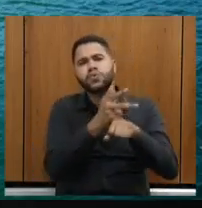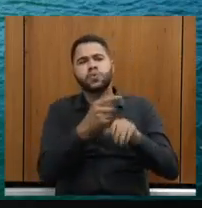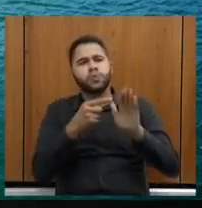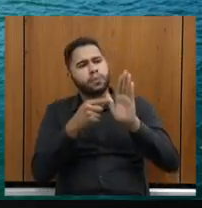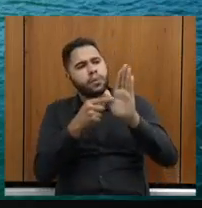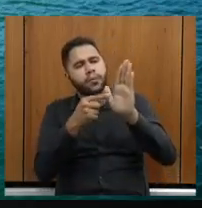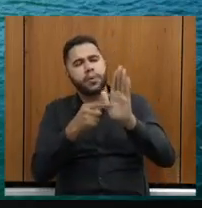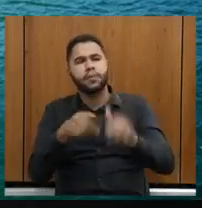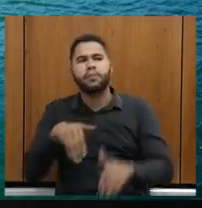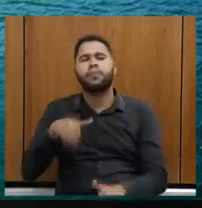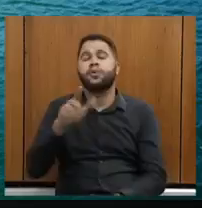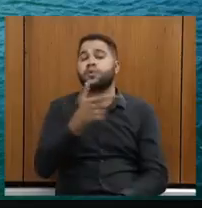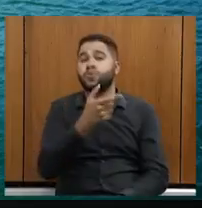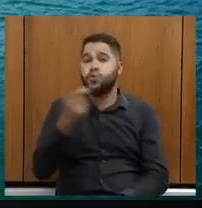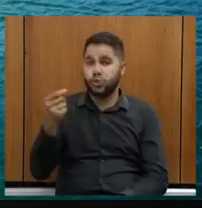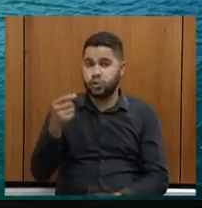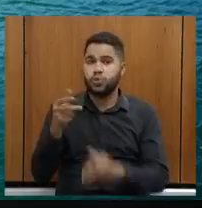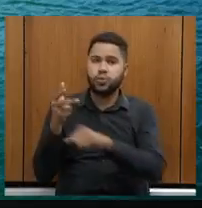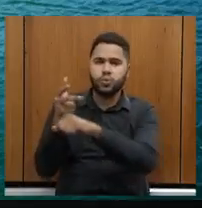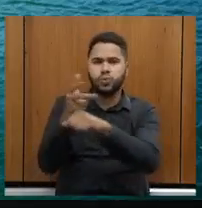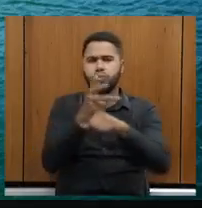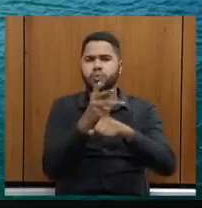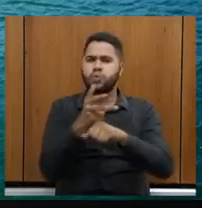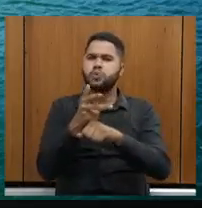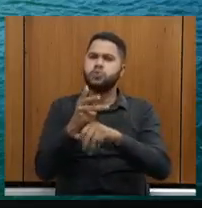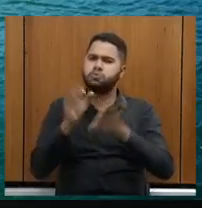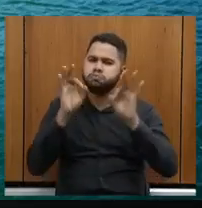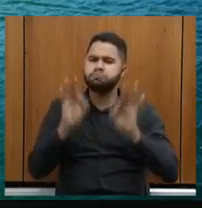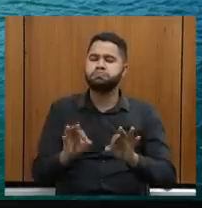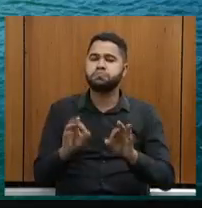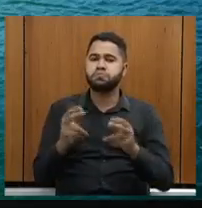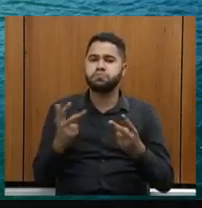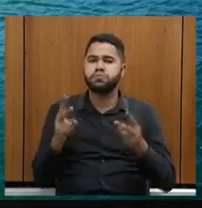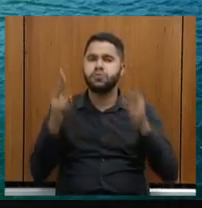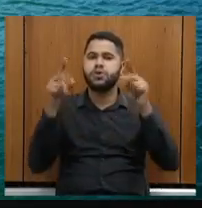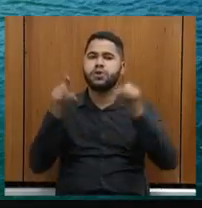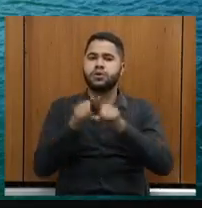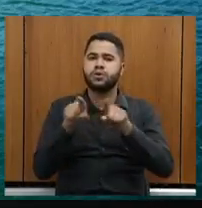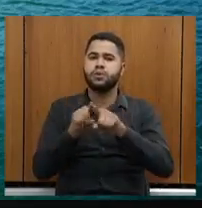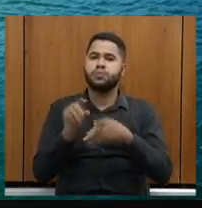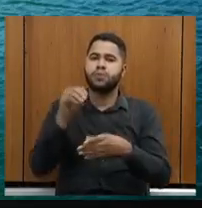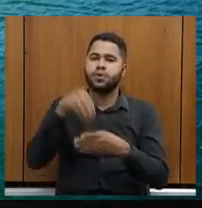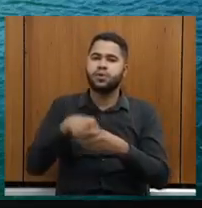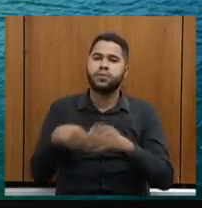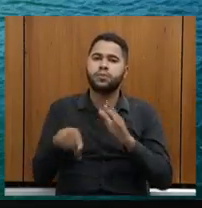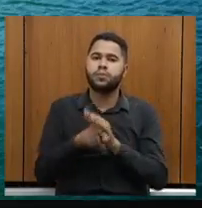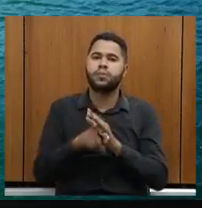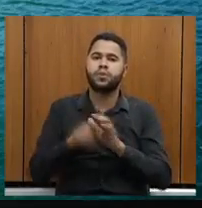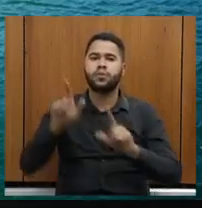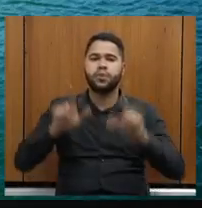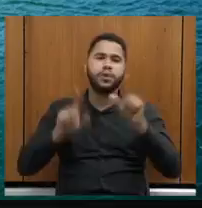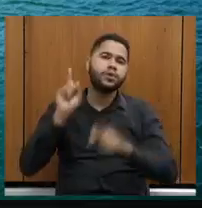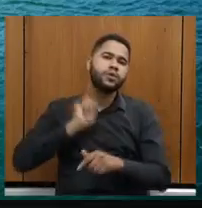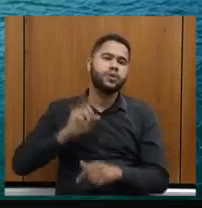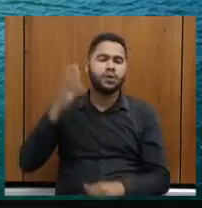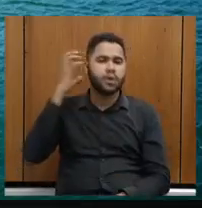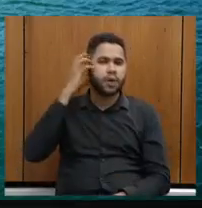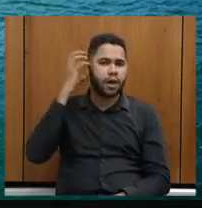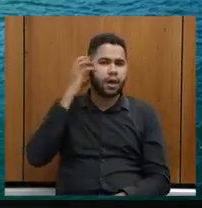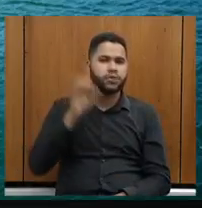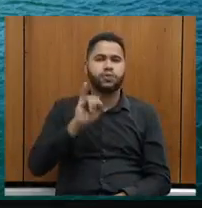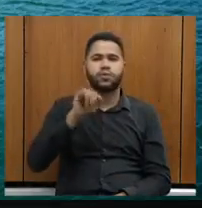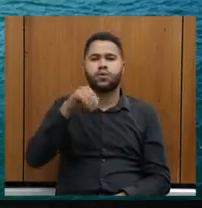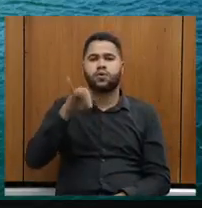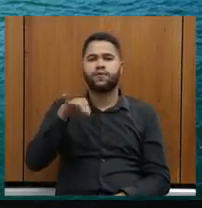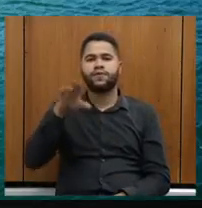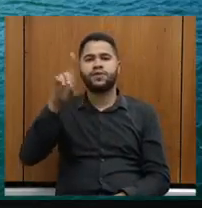já são mais de 200 vídeos, um sucesso absurdo. Interiorização da rede de programação da Rede Minas e Rádio Confidência, retratando as várias